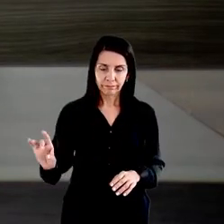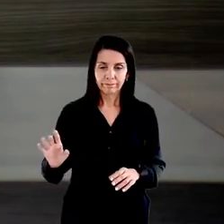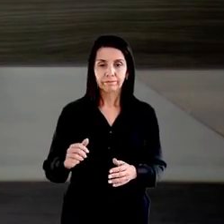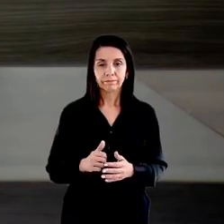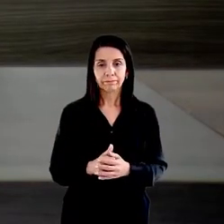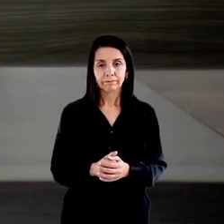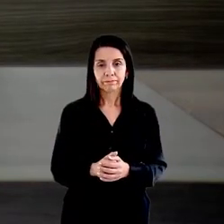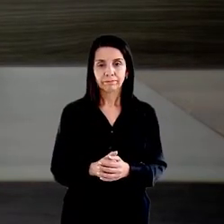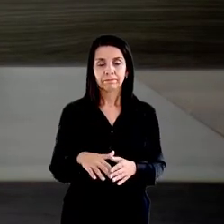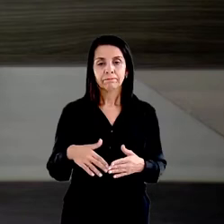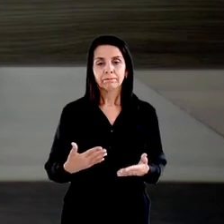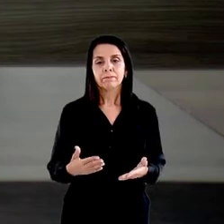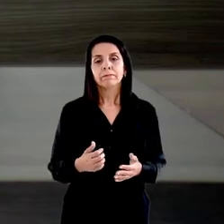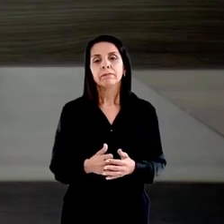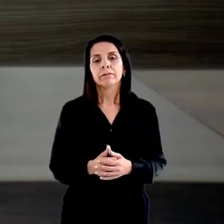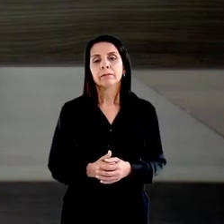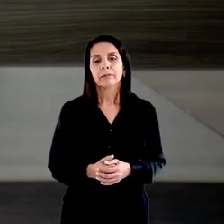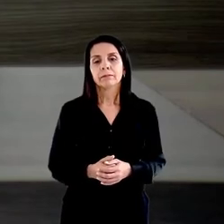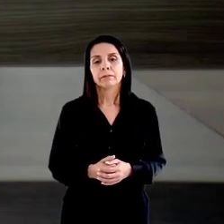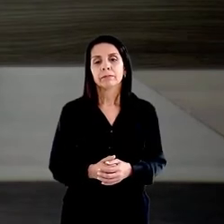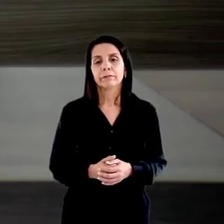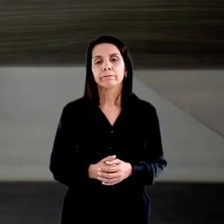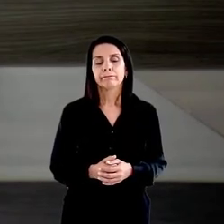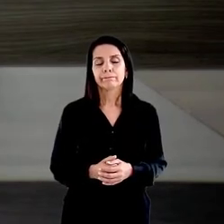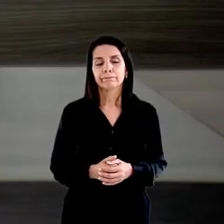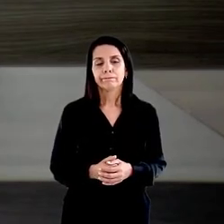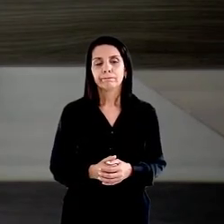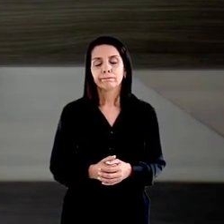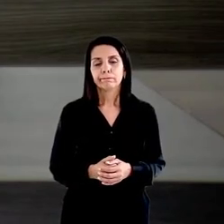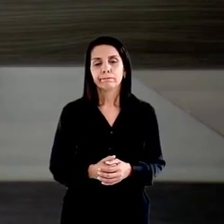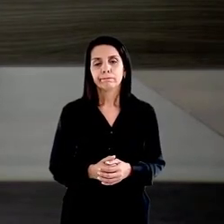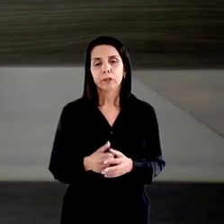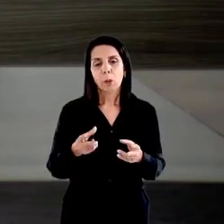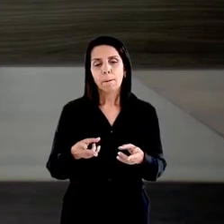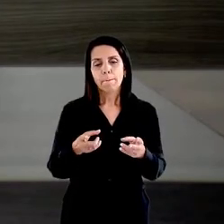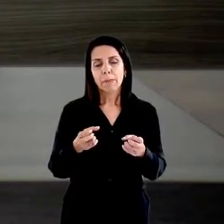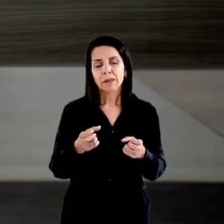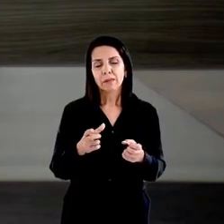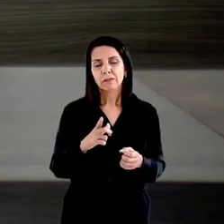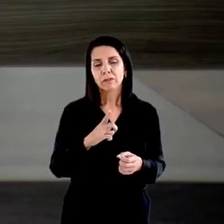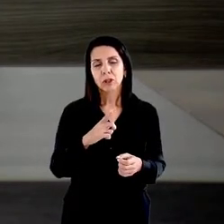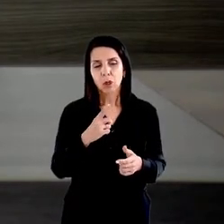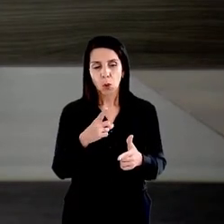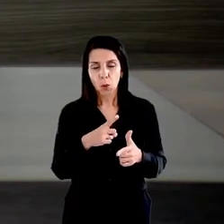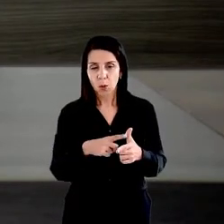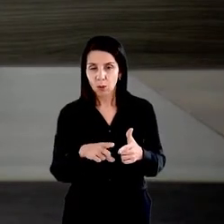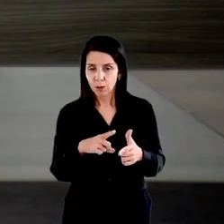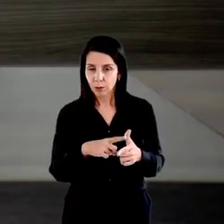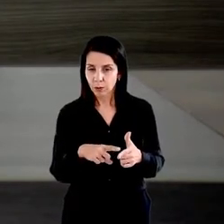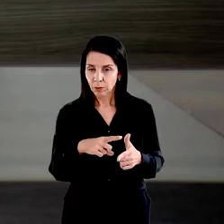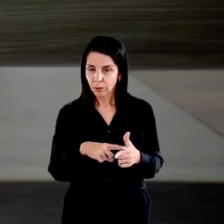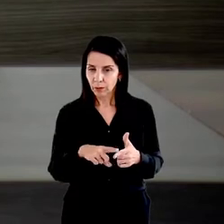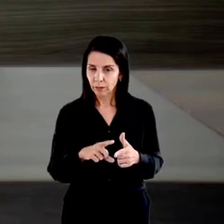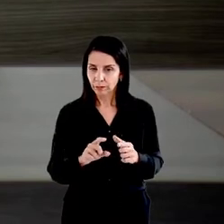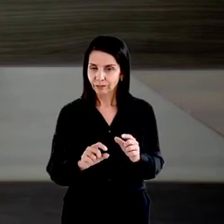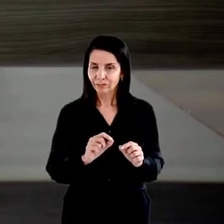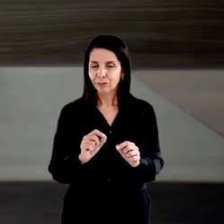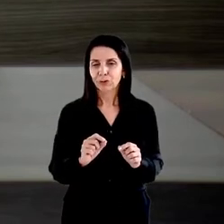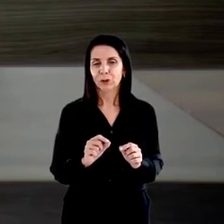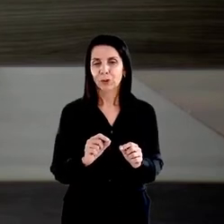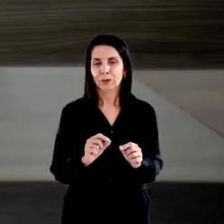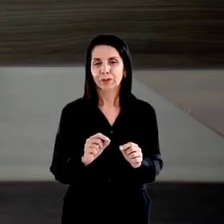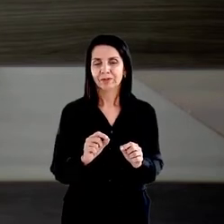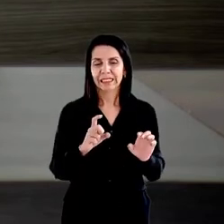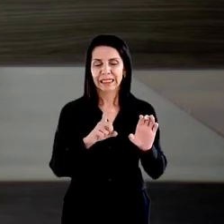remanesce um problema, senhor conselheiro. Há uma hipertrofia, uma hipertrofia da independência funcional,